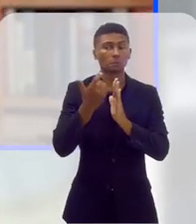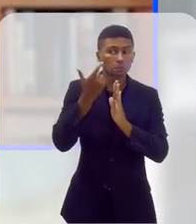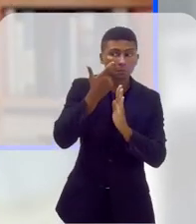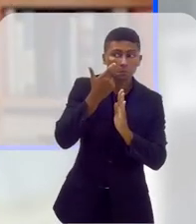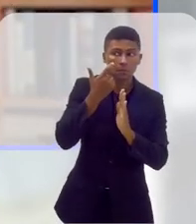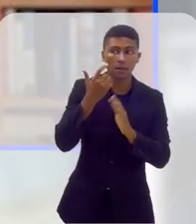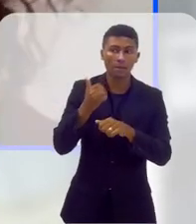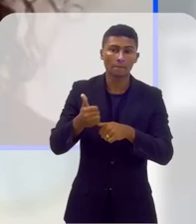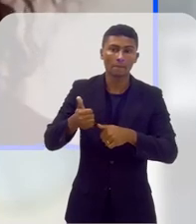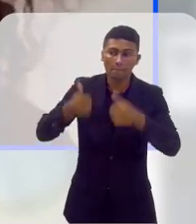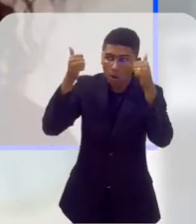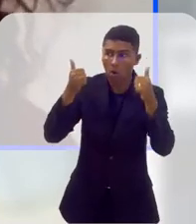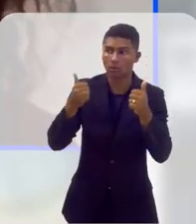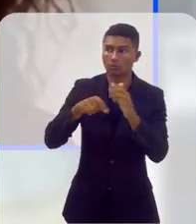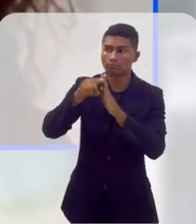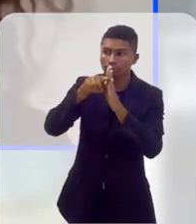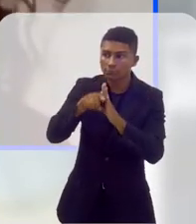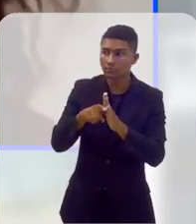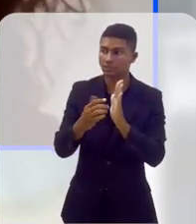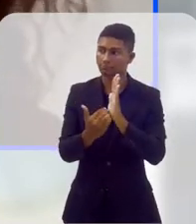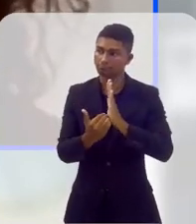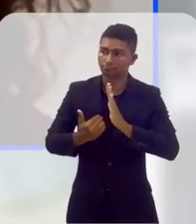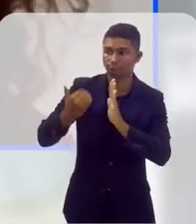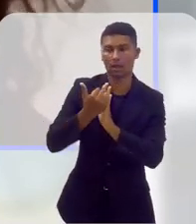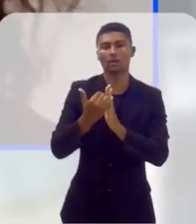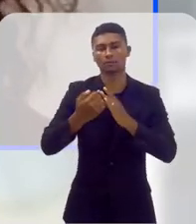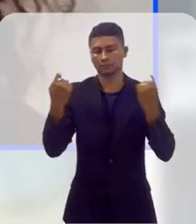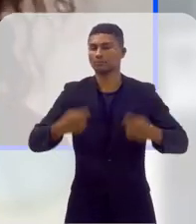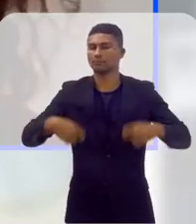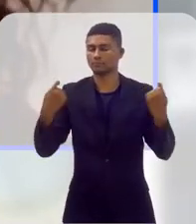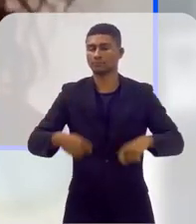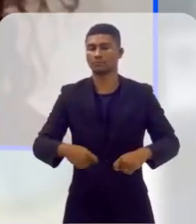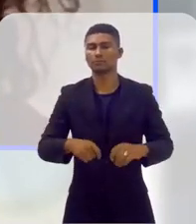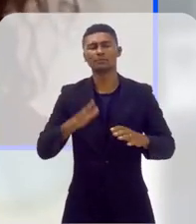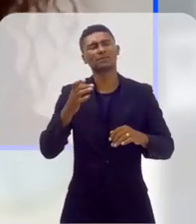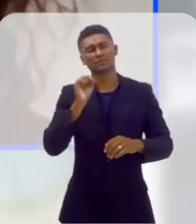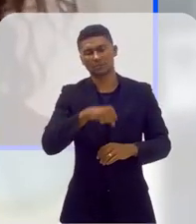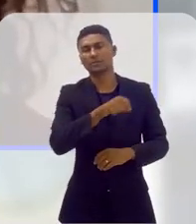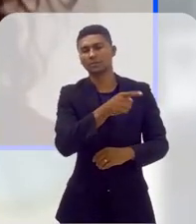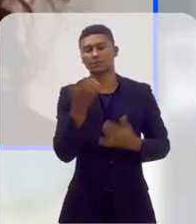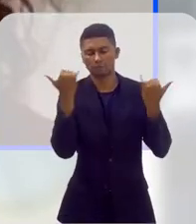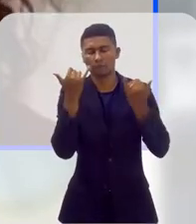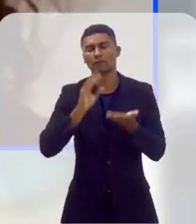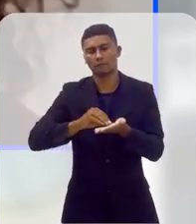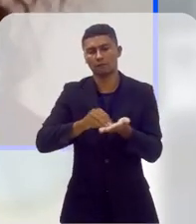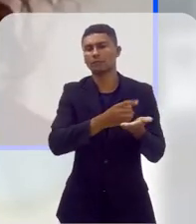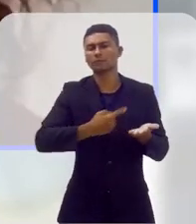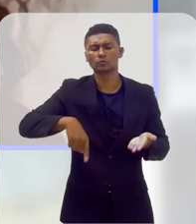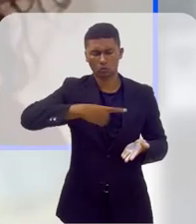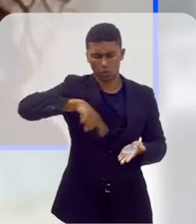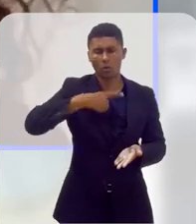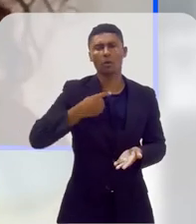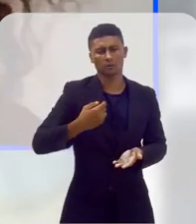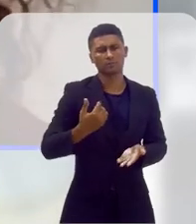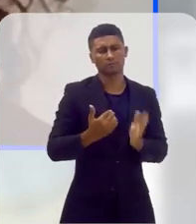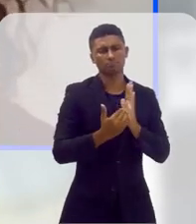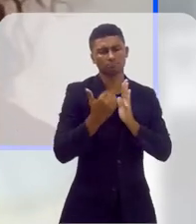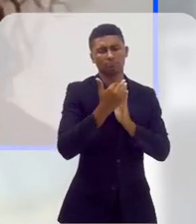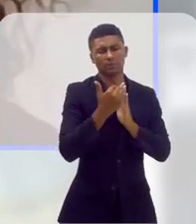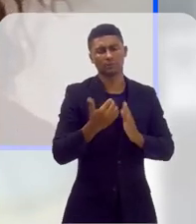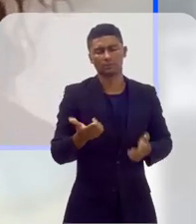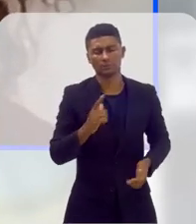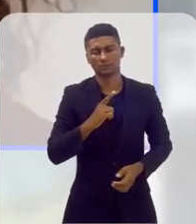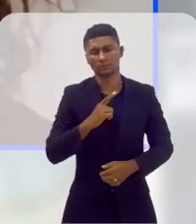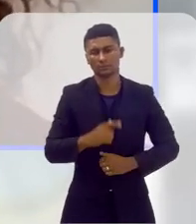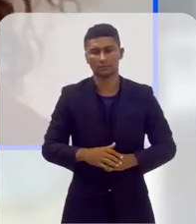uma melhor forma de essa pesquisa ser mais qualificada, mas sim, há uma subnotificação e nós somos muito mais do que esses números apontaram.